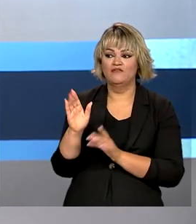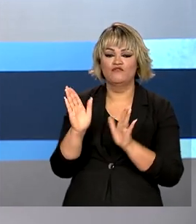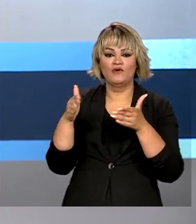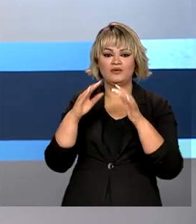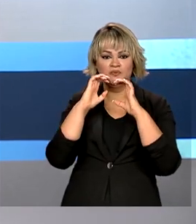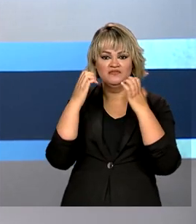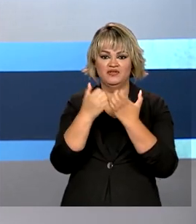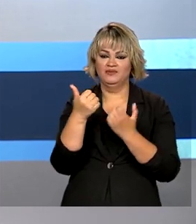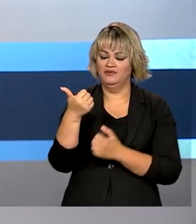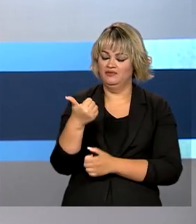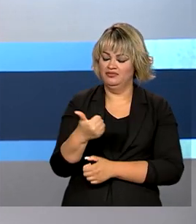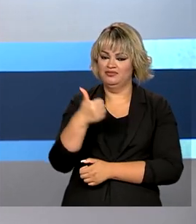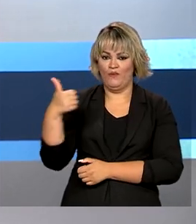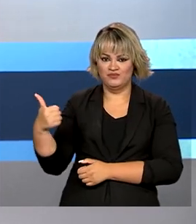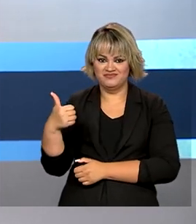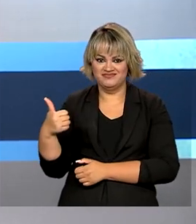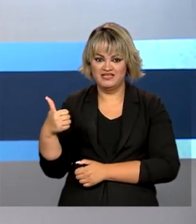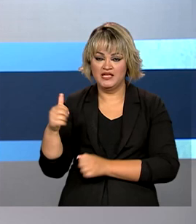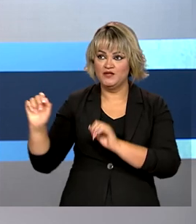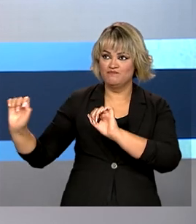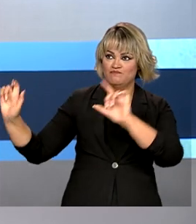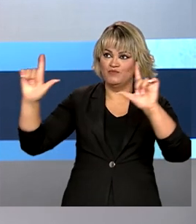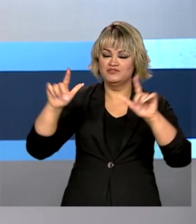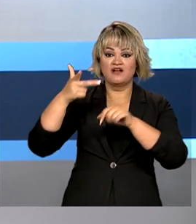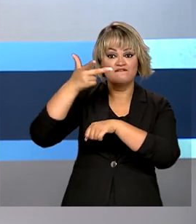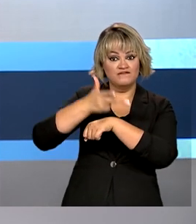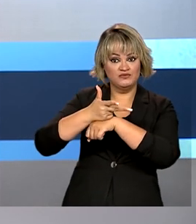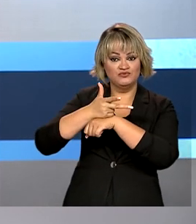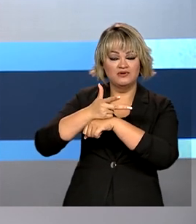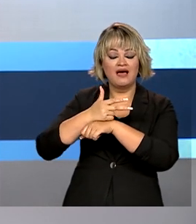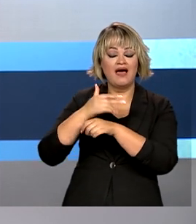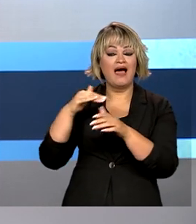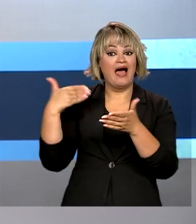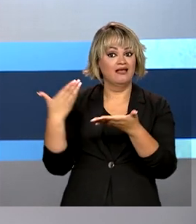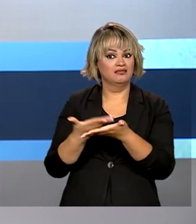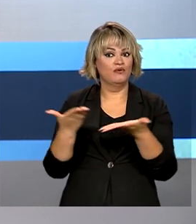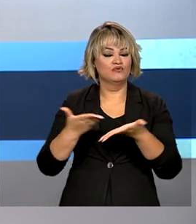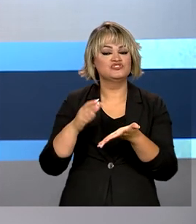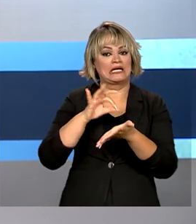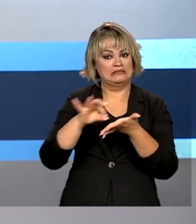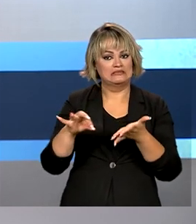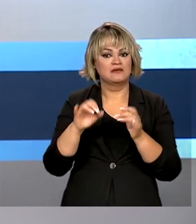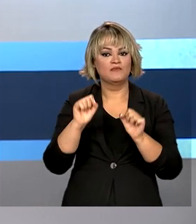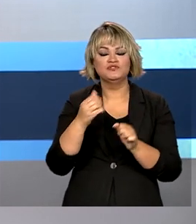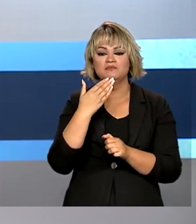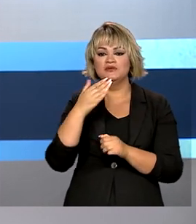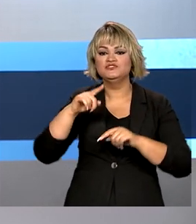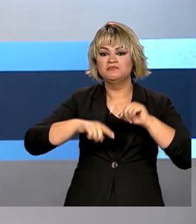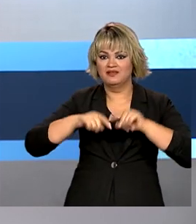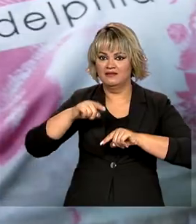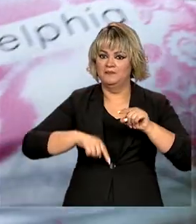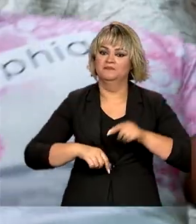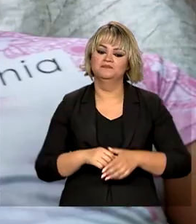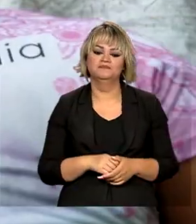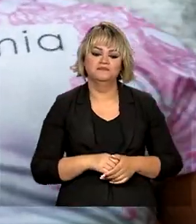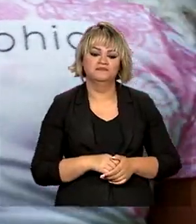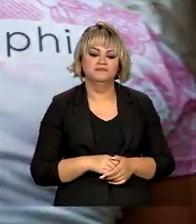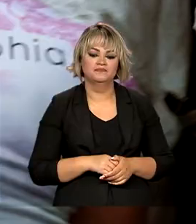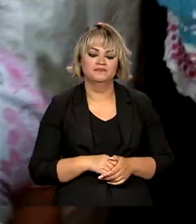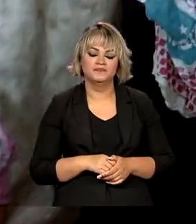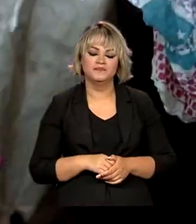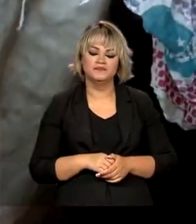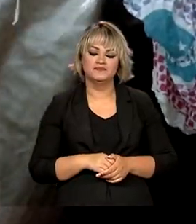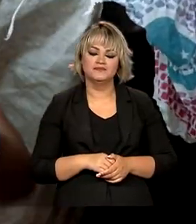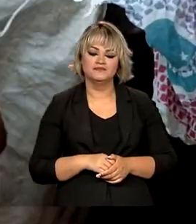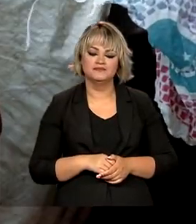Verde. Os interessados em exibir os vídeos têm até hoje para se cadastrar e solicitar o material. Vai.